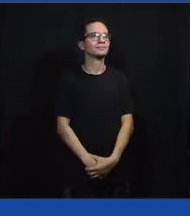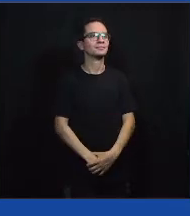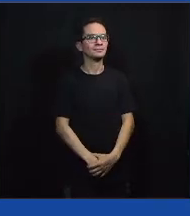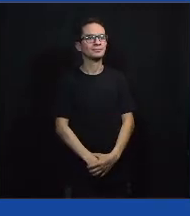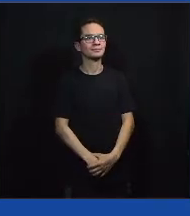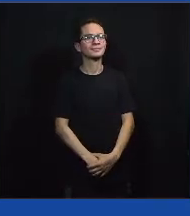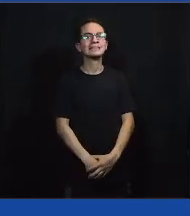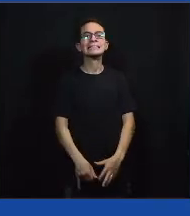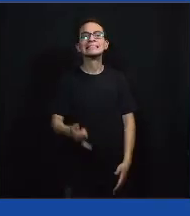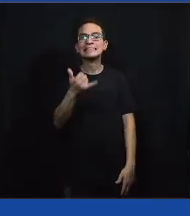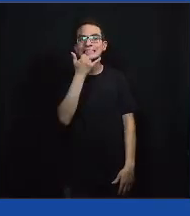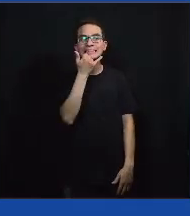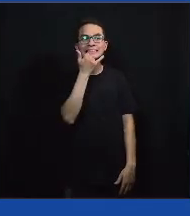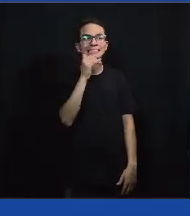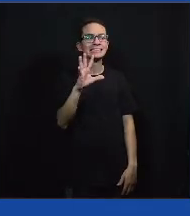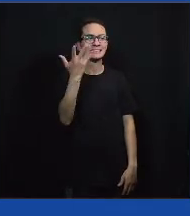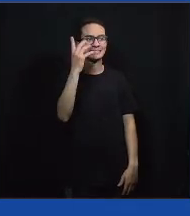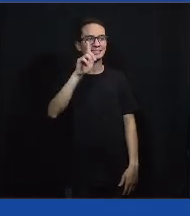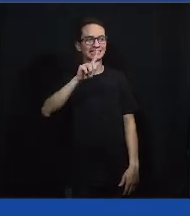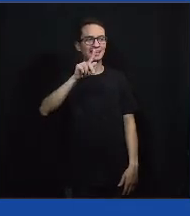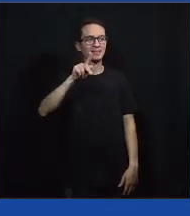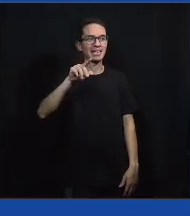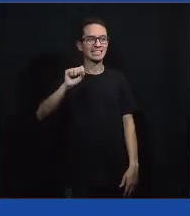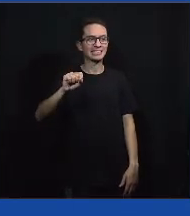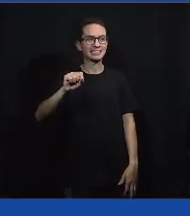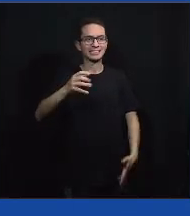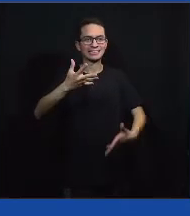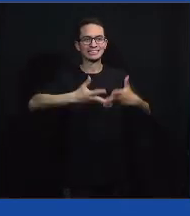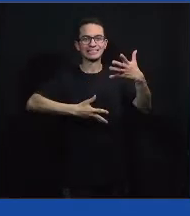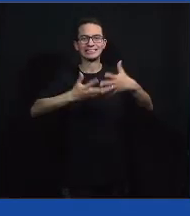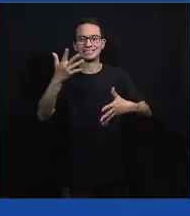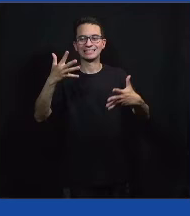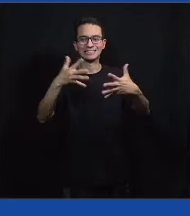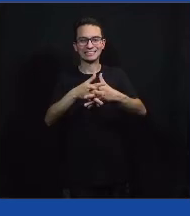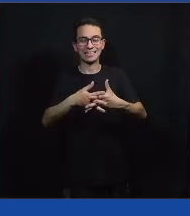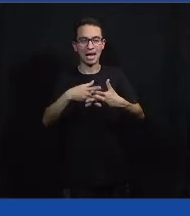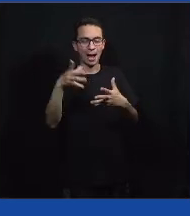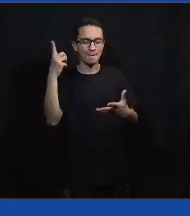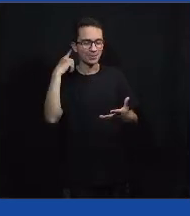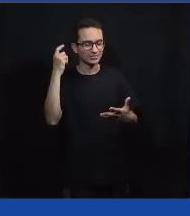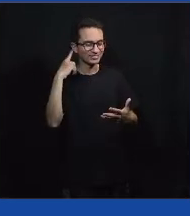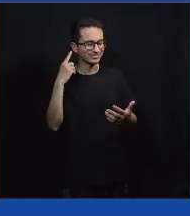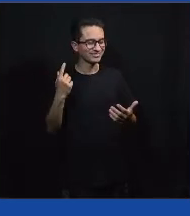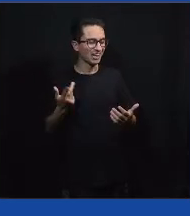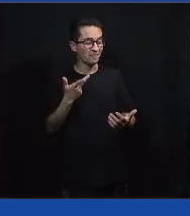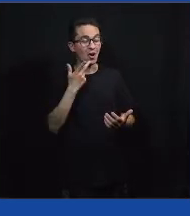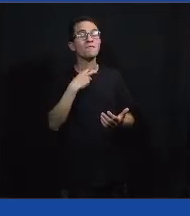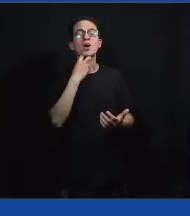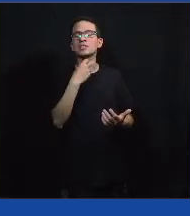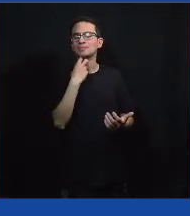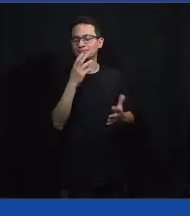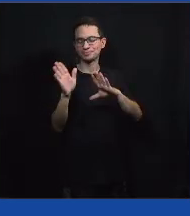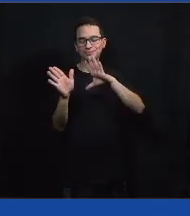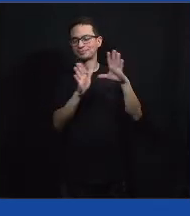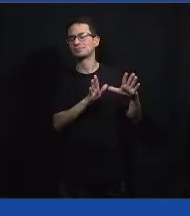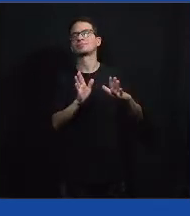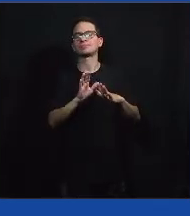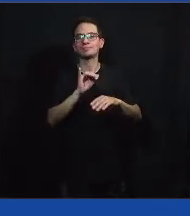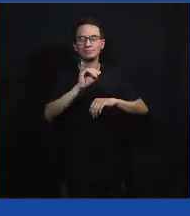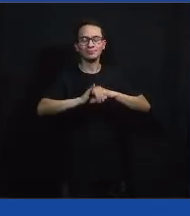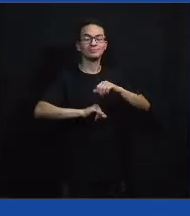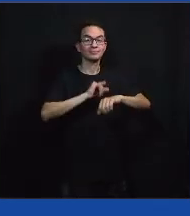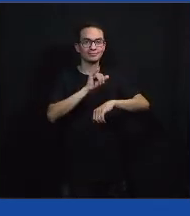GPSzinho. Oi, desculpa. Nessa área da internet, eu vi que houve